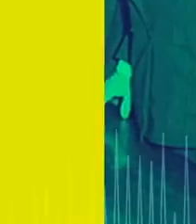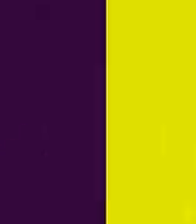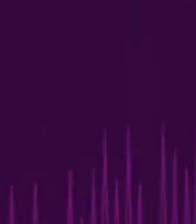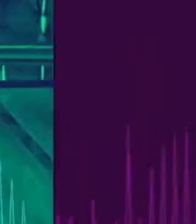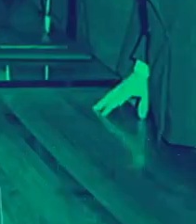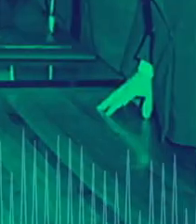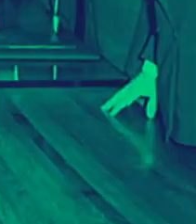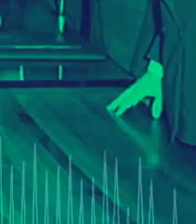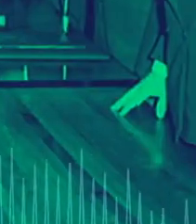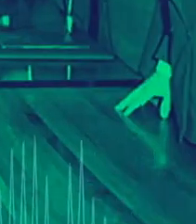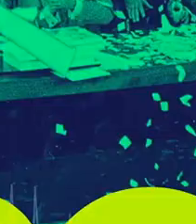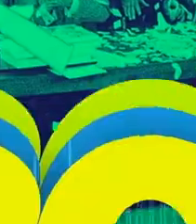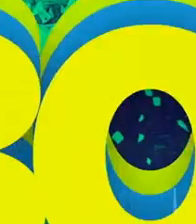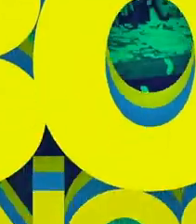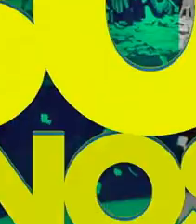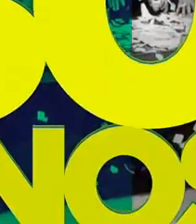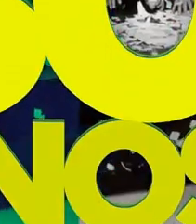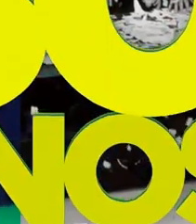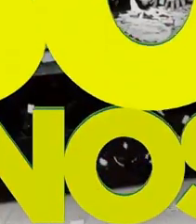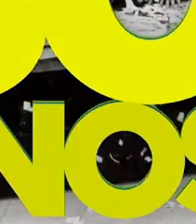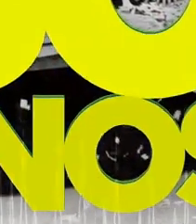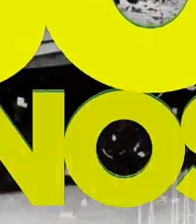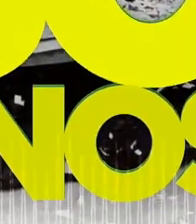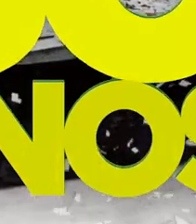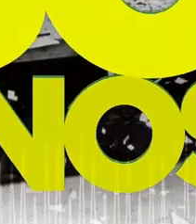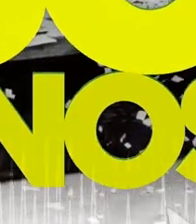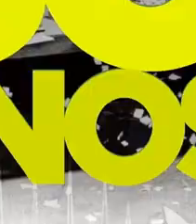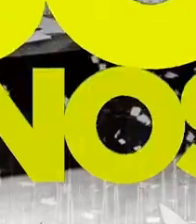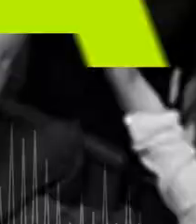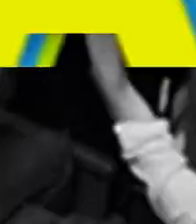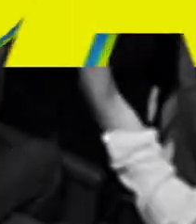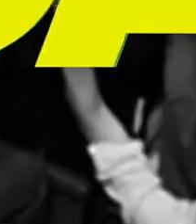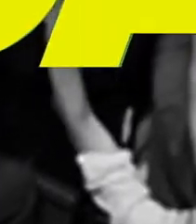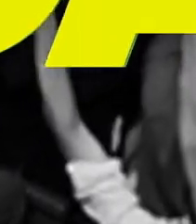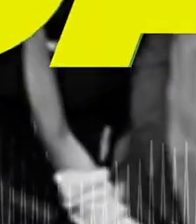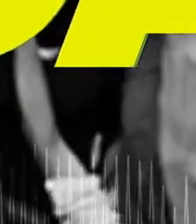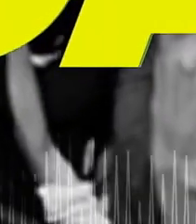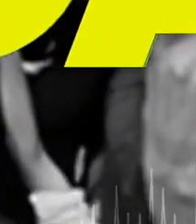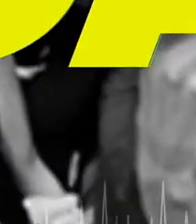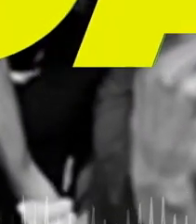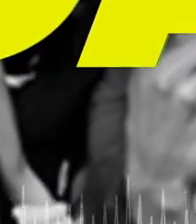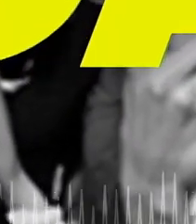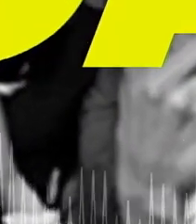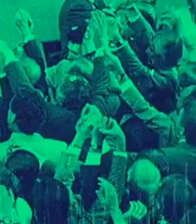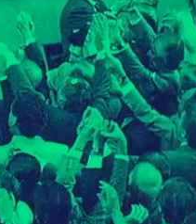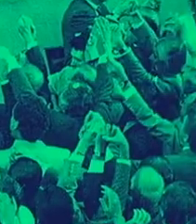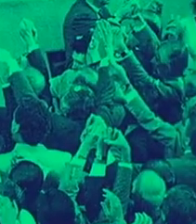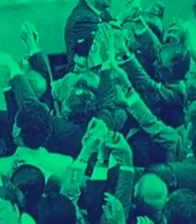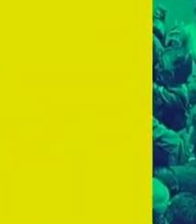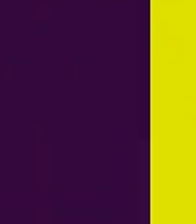Que a promulgação seja o nosso grito. Lutar para vencer. Muda o Brasil!